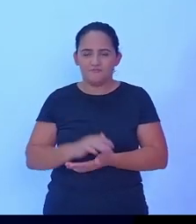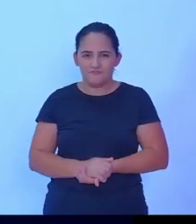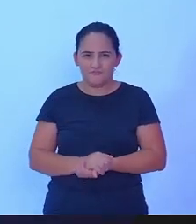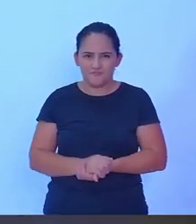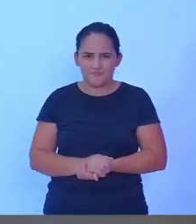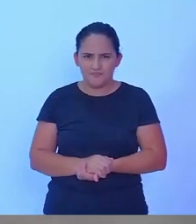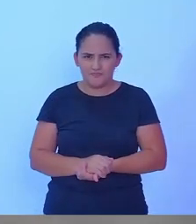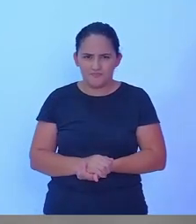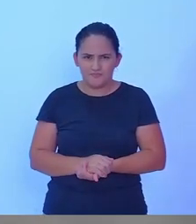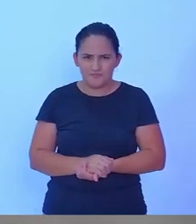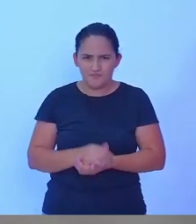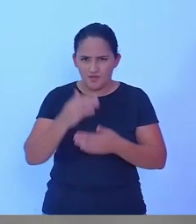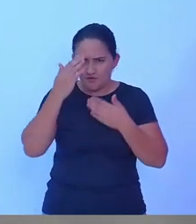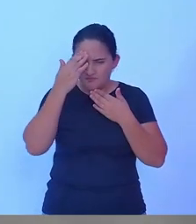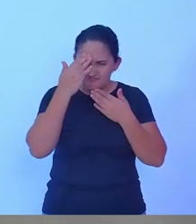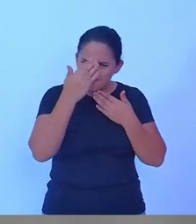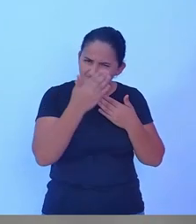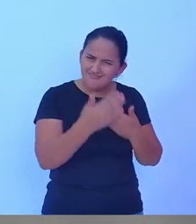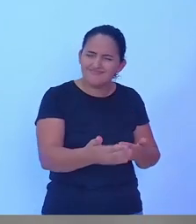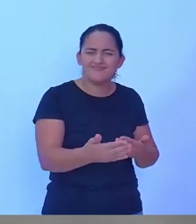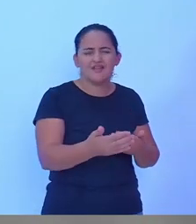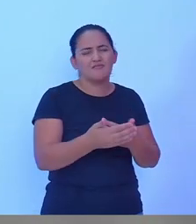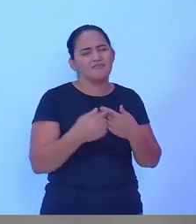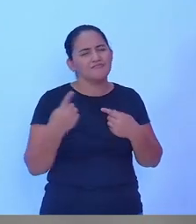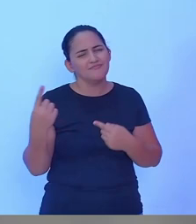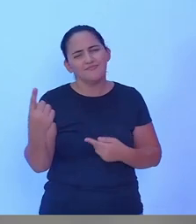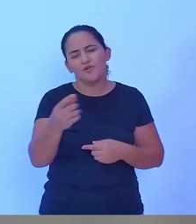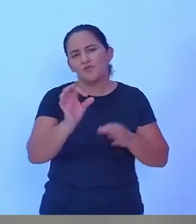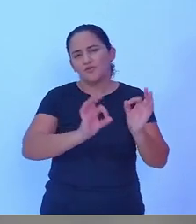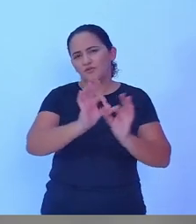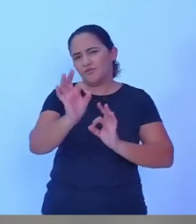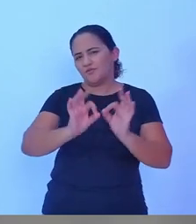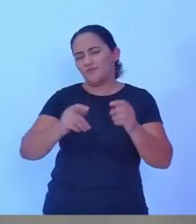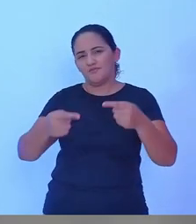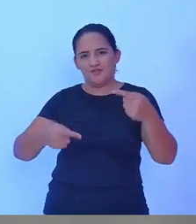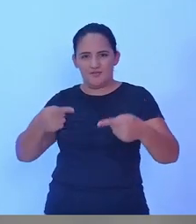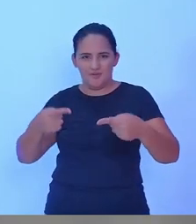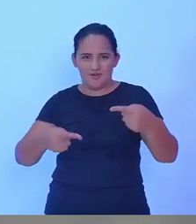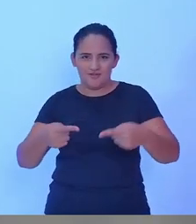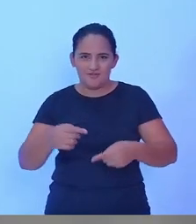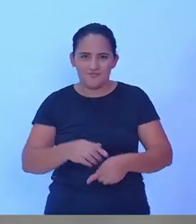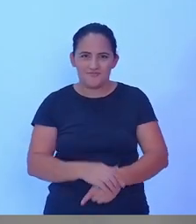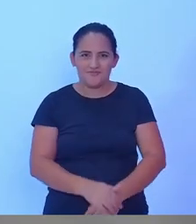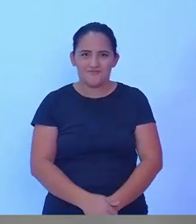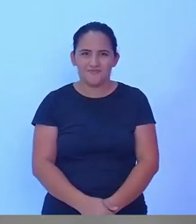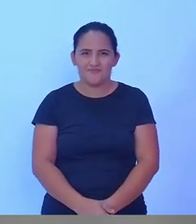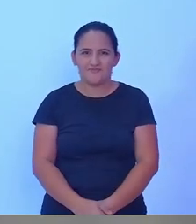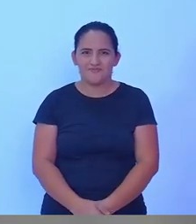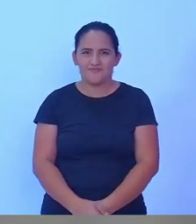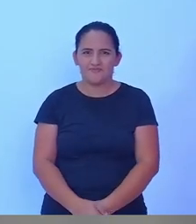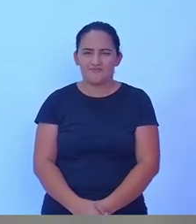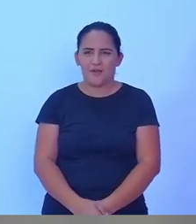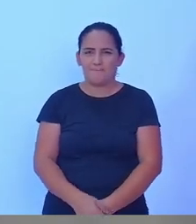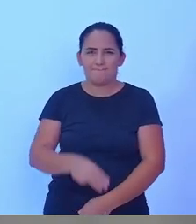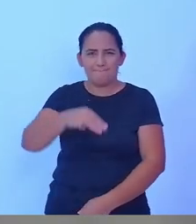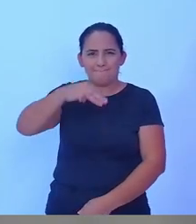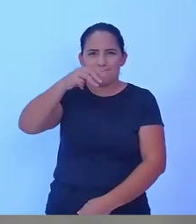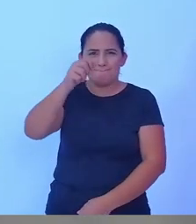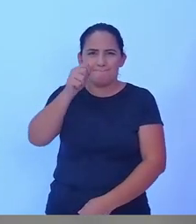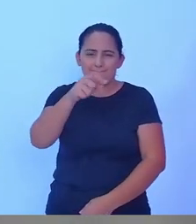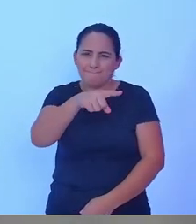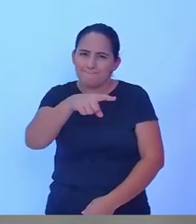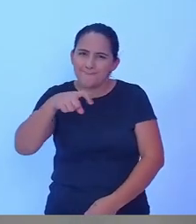agradece somos nós que organizamos esse debate o Gregório Max fez